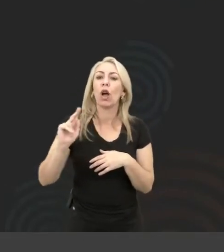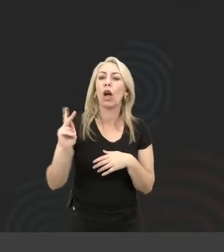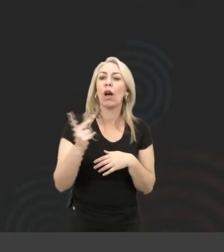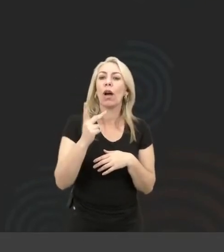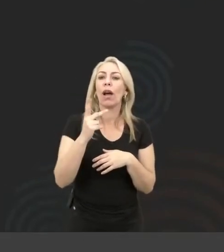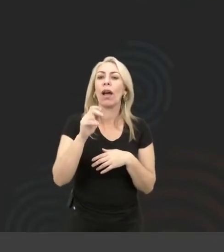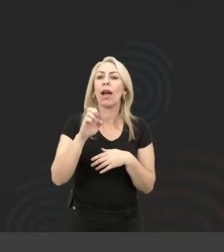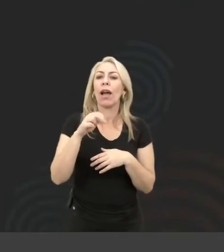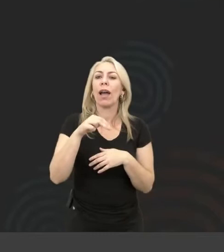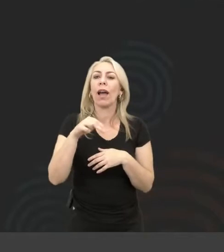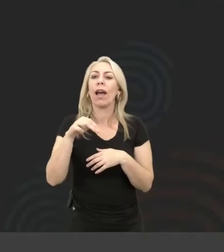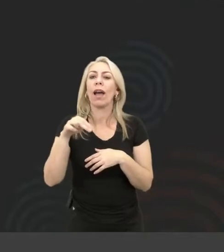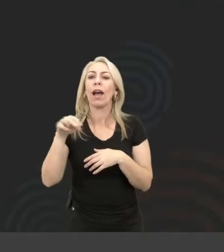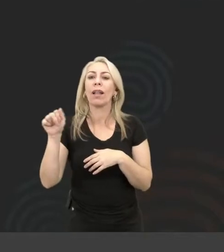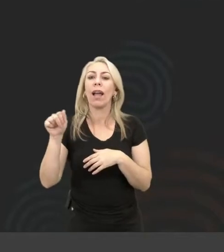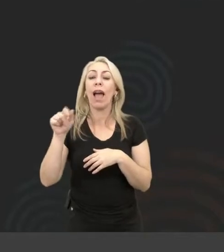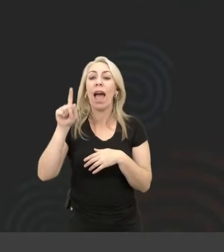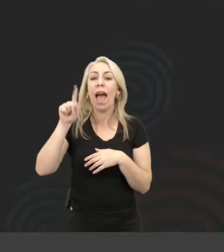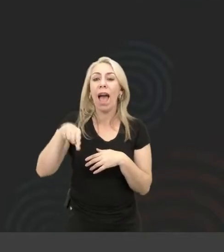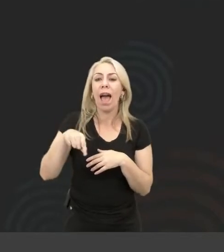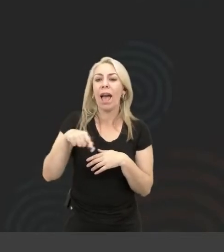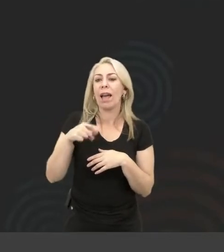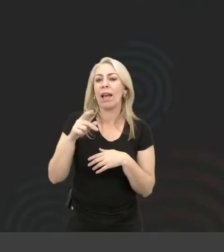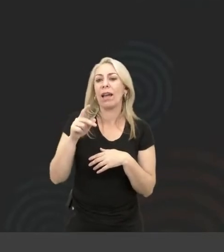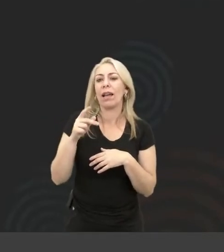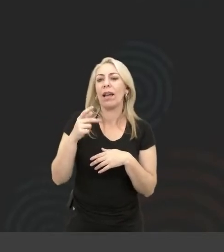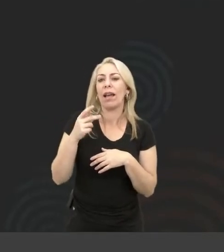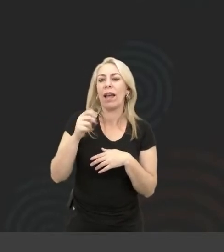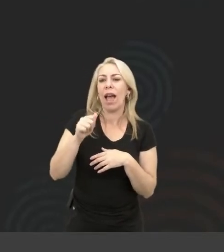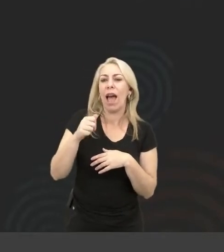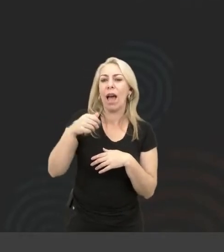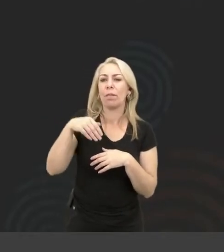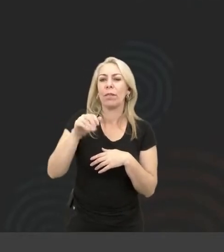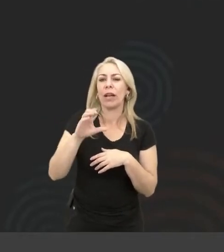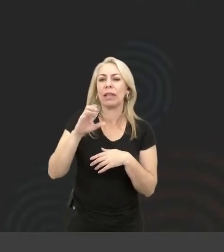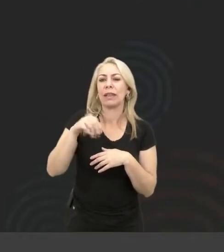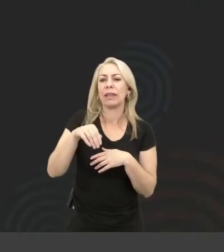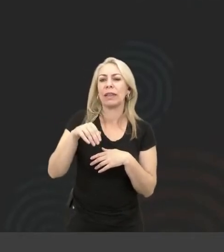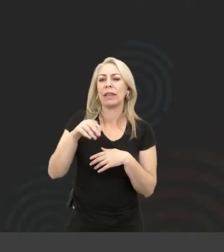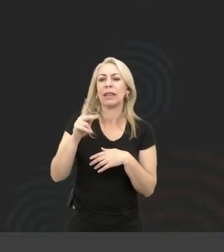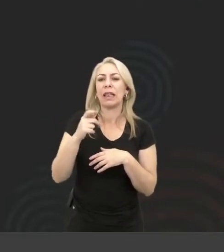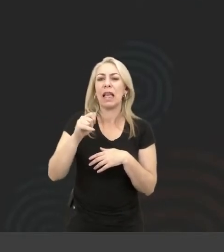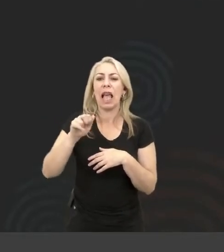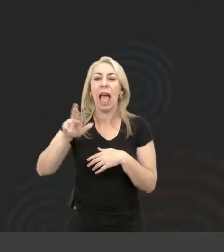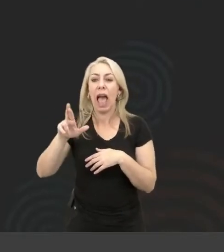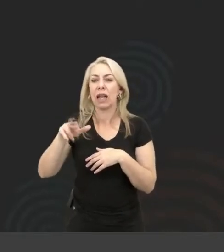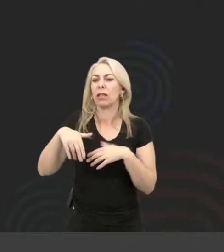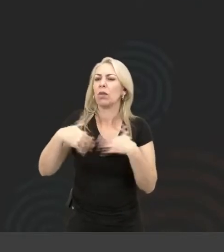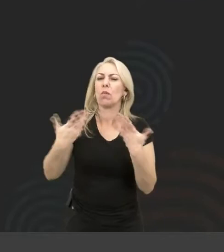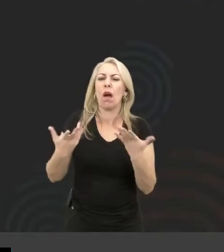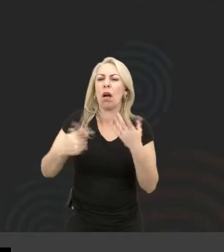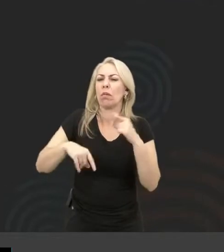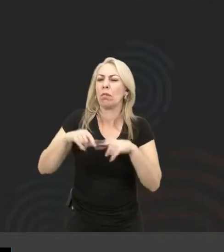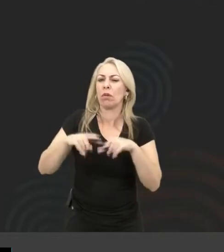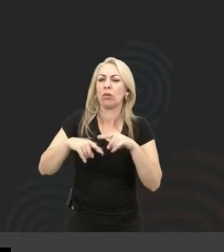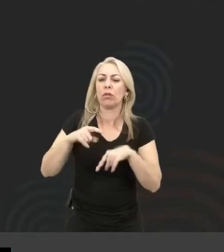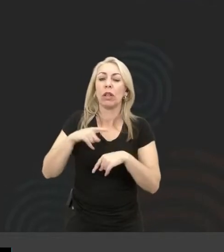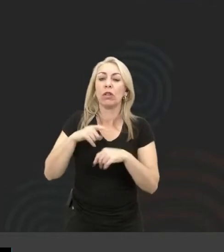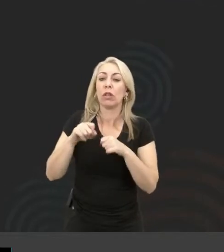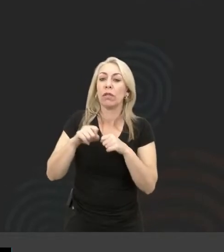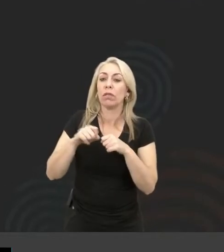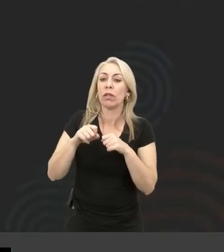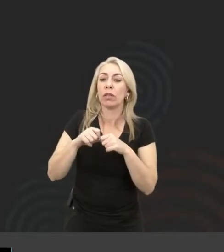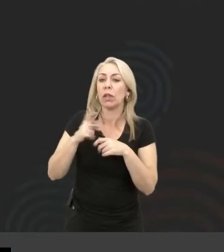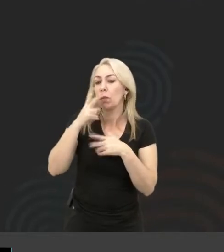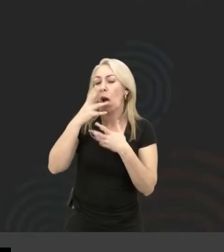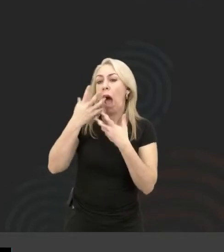que era feito na marra, a ENE, a Marci Ré, sei lá, quais produtos, e ela tinha que fazer o quê? Se